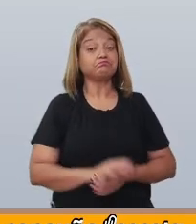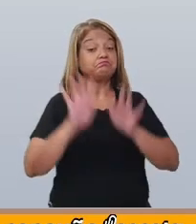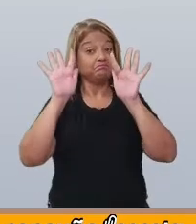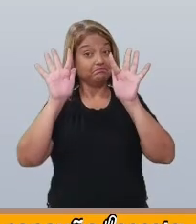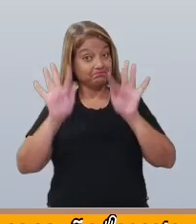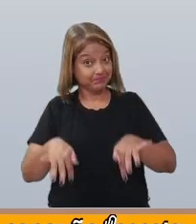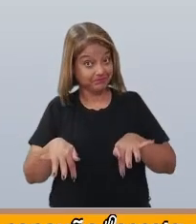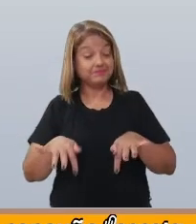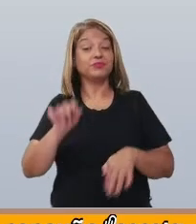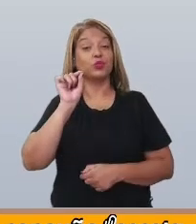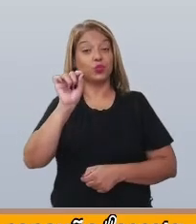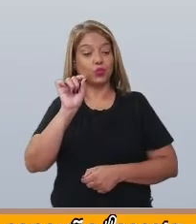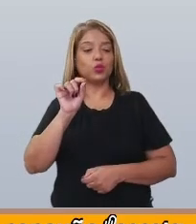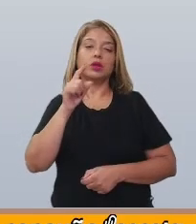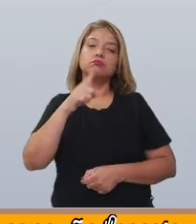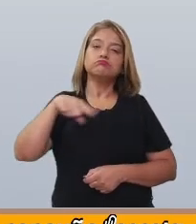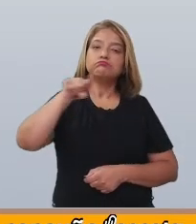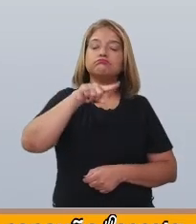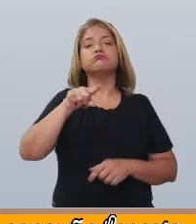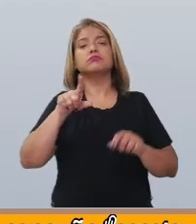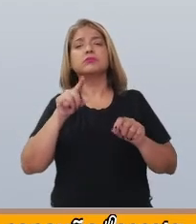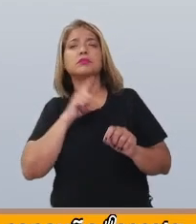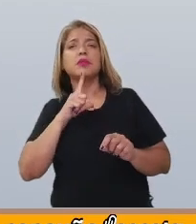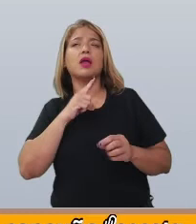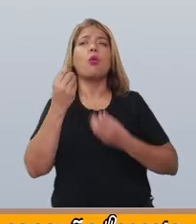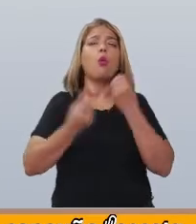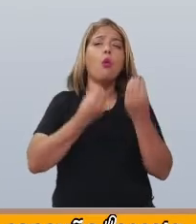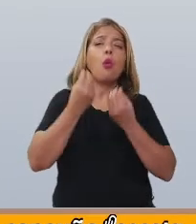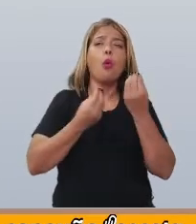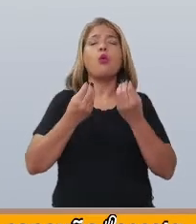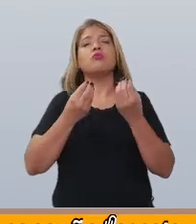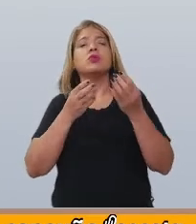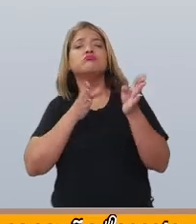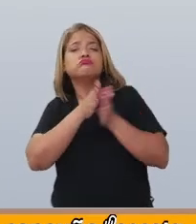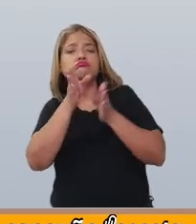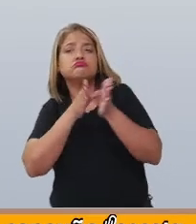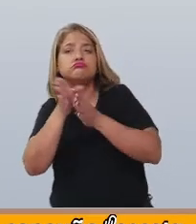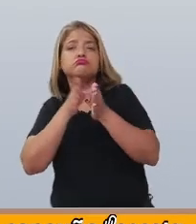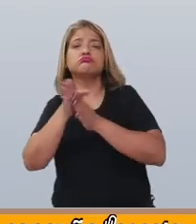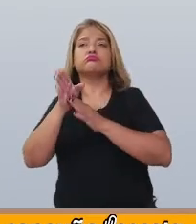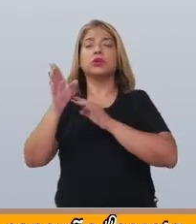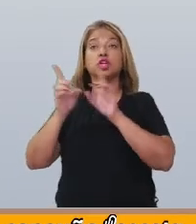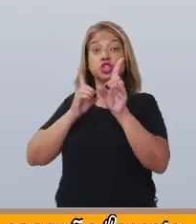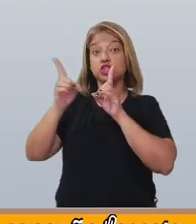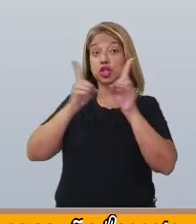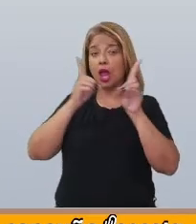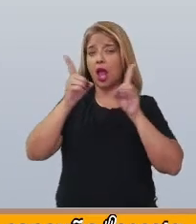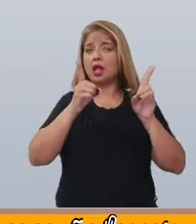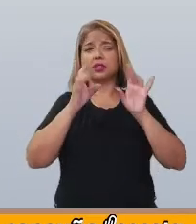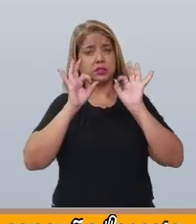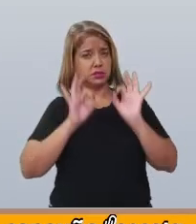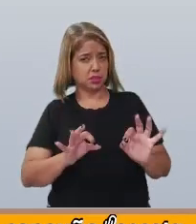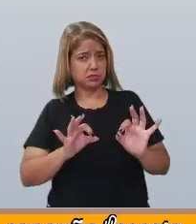Finalmente, articule o texto com diálogos consistentes.